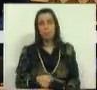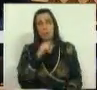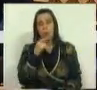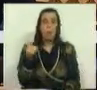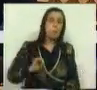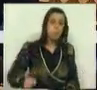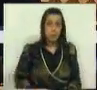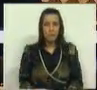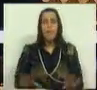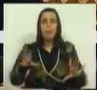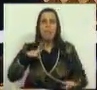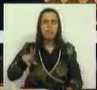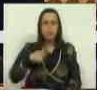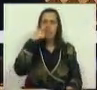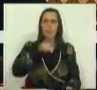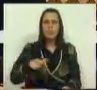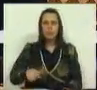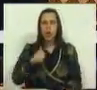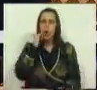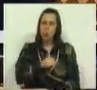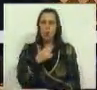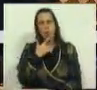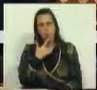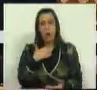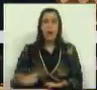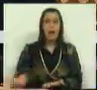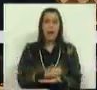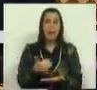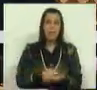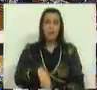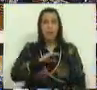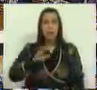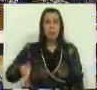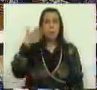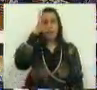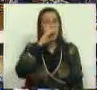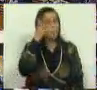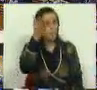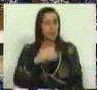até grátis, mas aos portugueses custa muito. E a receita que o Sr. Primeiro-Ministro